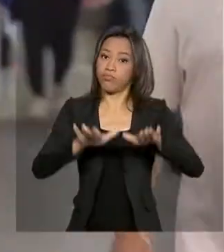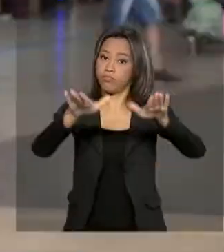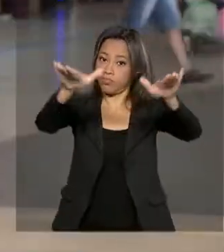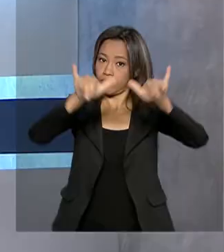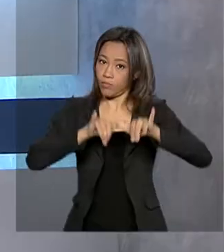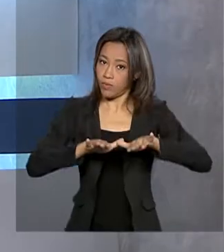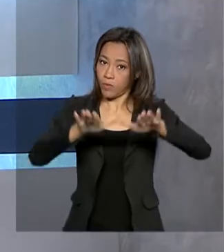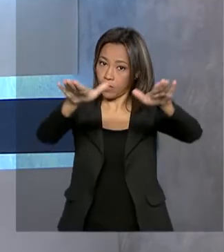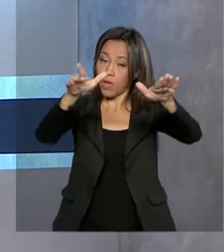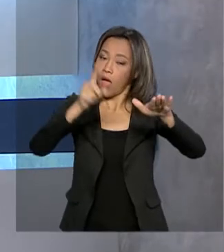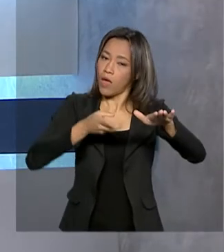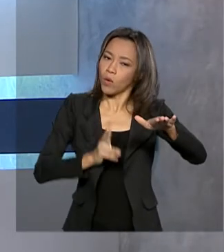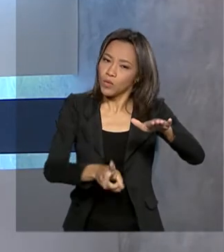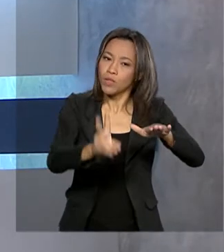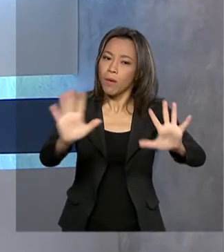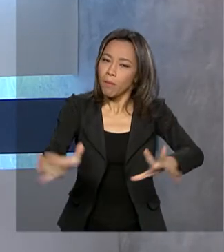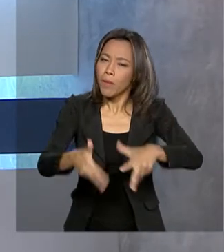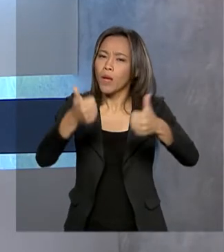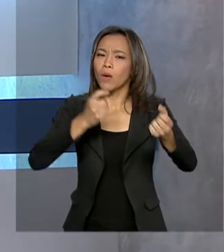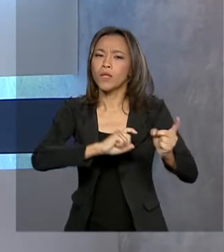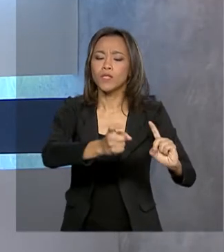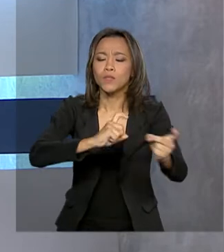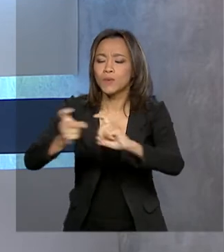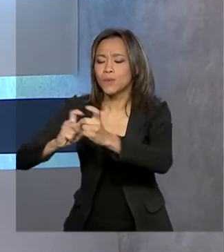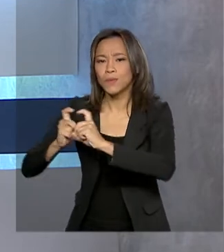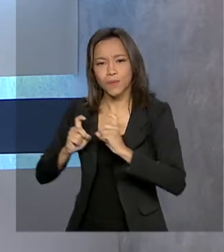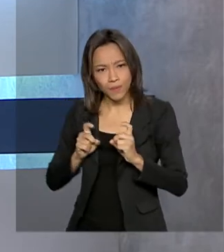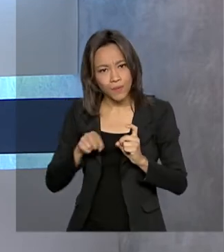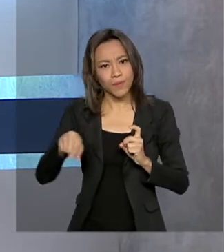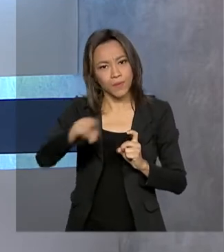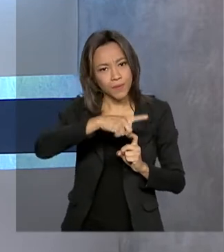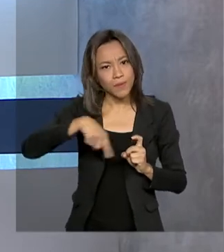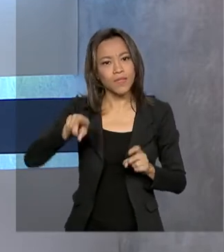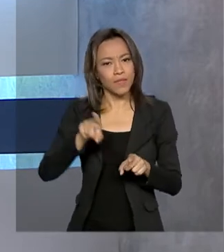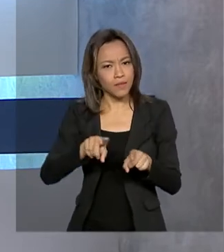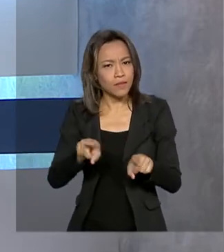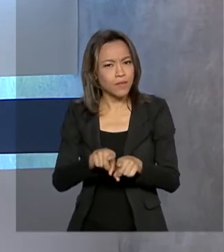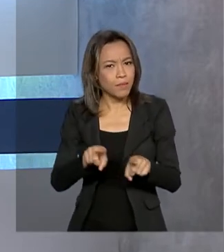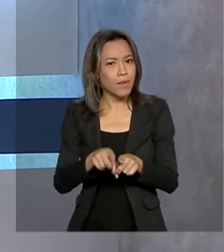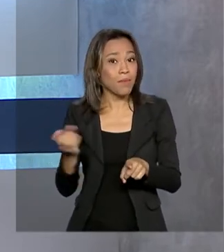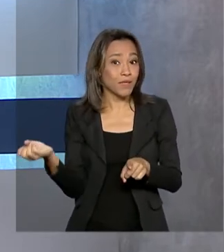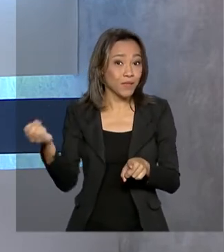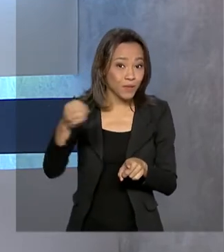continuar investindo na melhoria da infraestrutura, além de estudar a demanda para novos destinos.